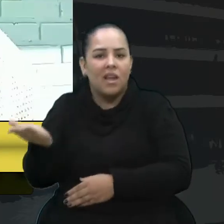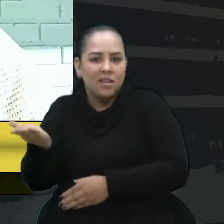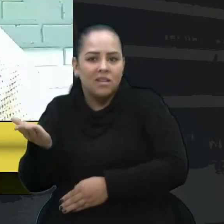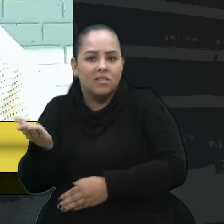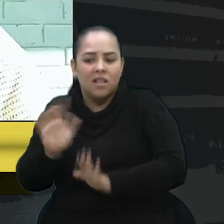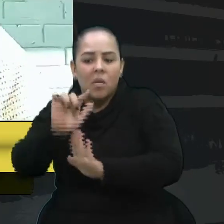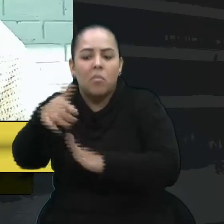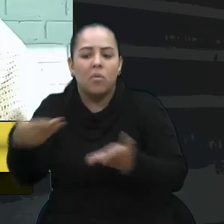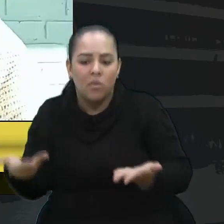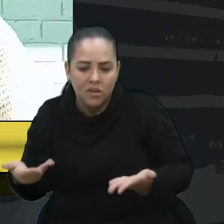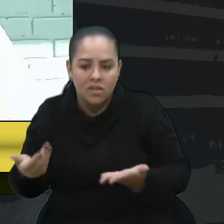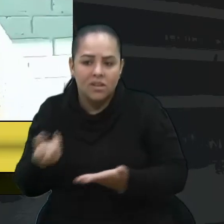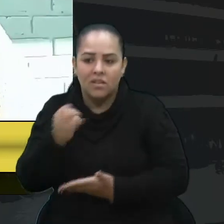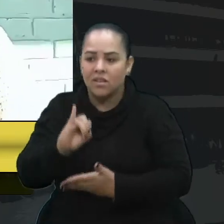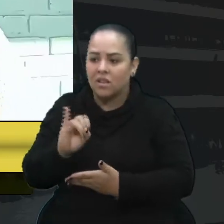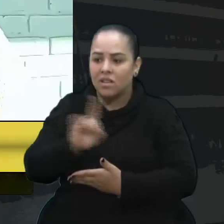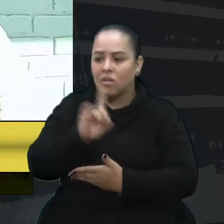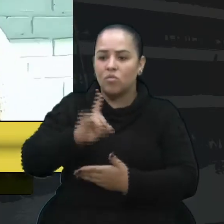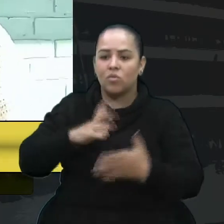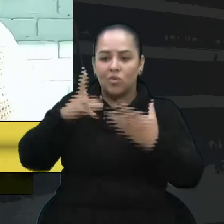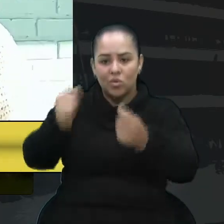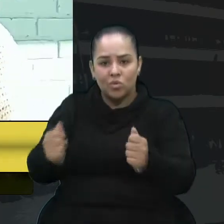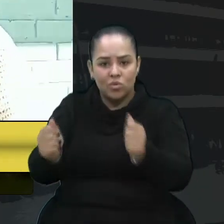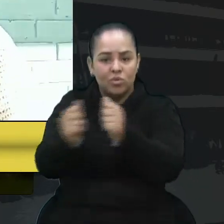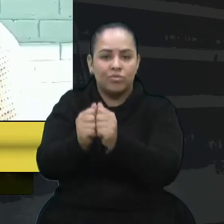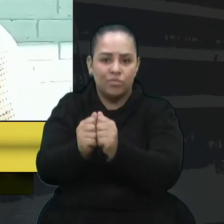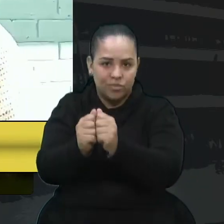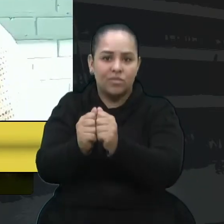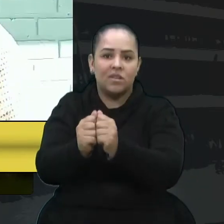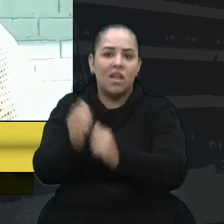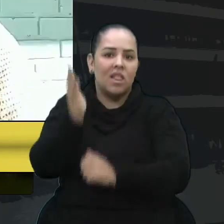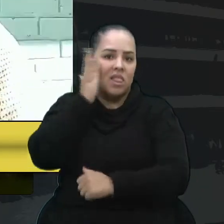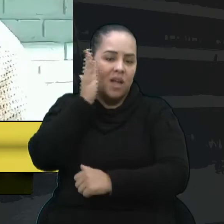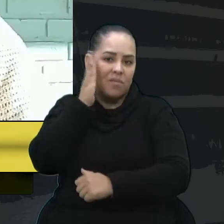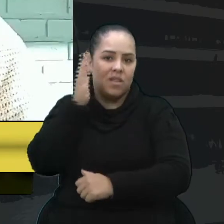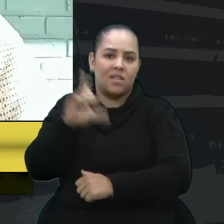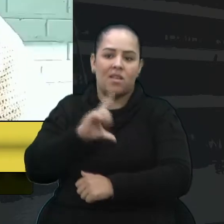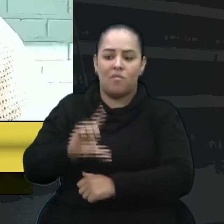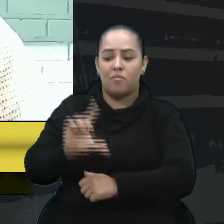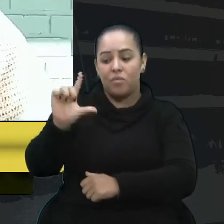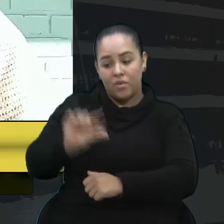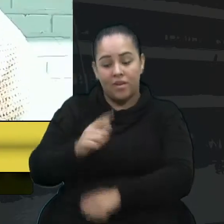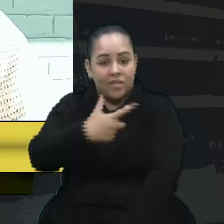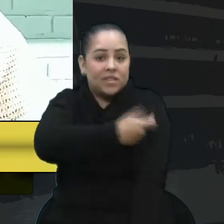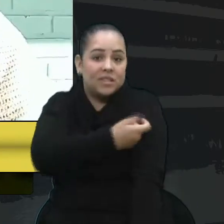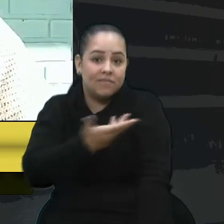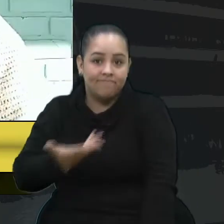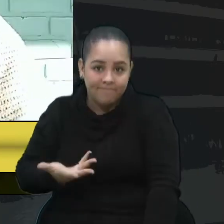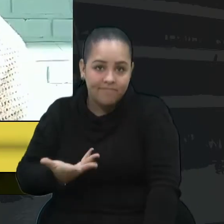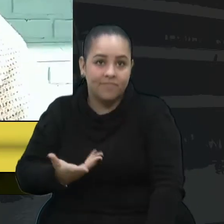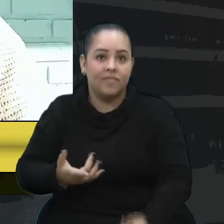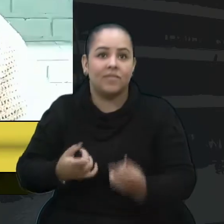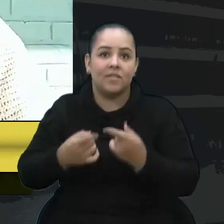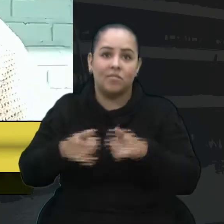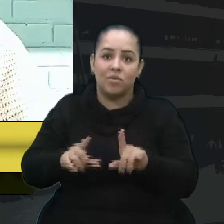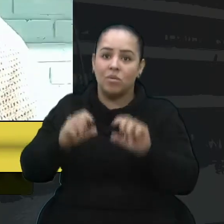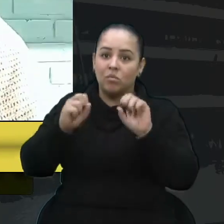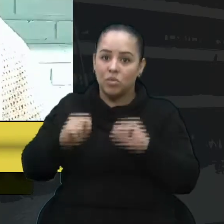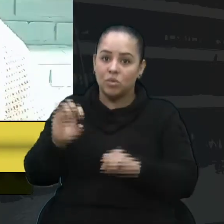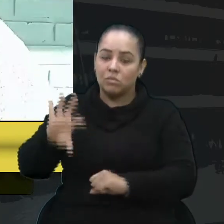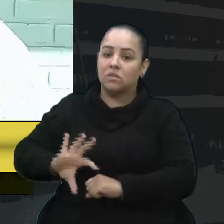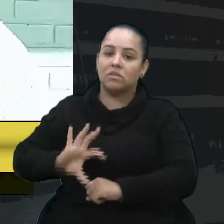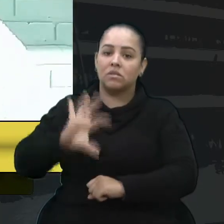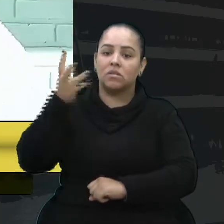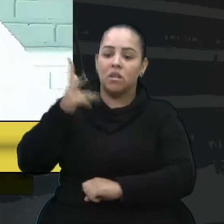depois, se não deveria ser todos ao mesmo tempo. A gente sabe que tem pouca vacina, mas o critério de idade talvez já fizesse um recorte, né?